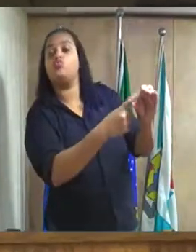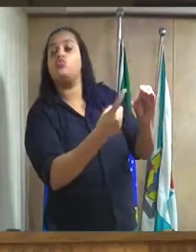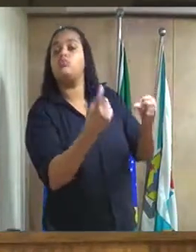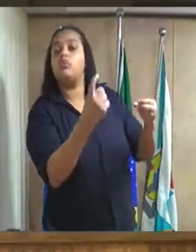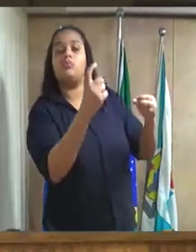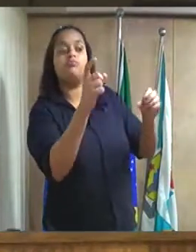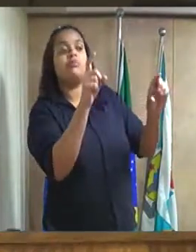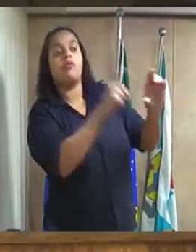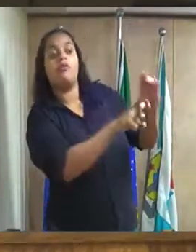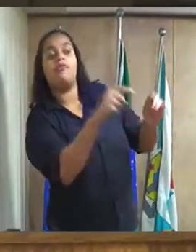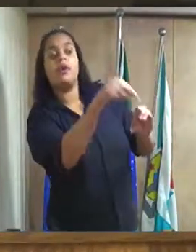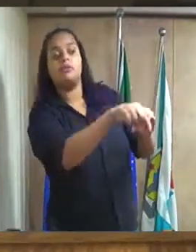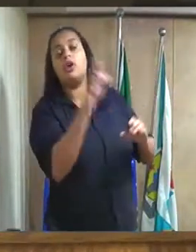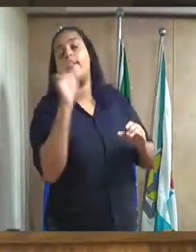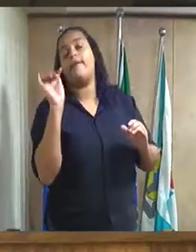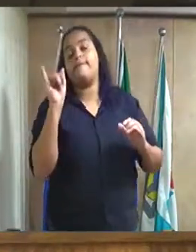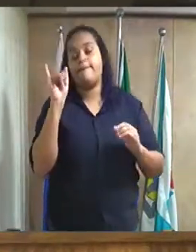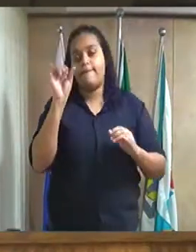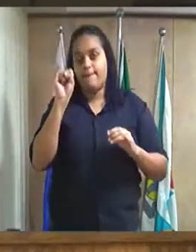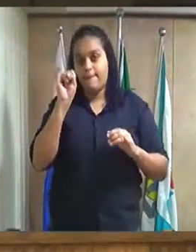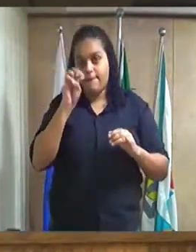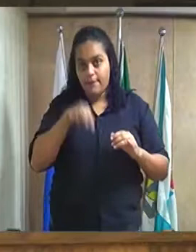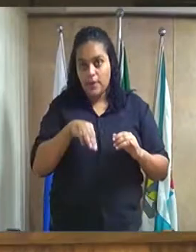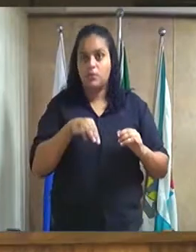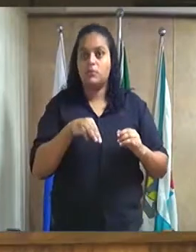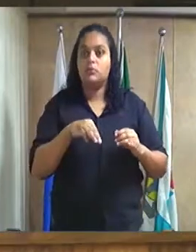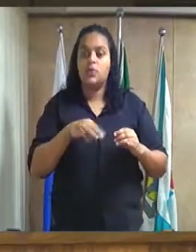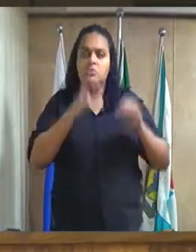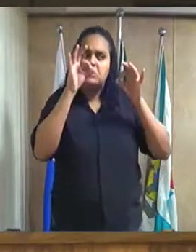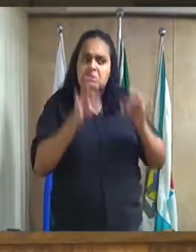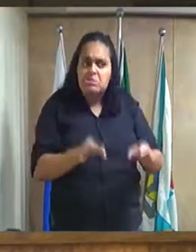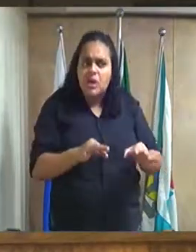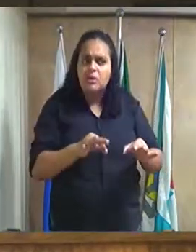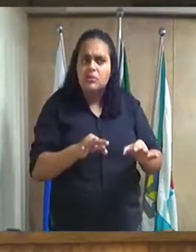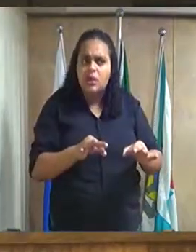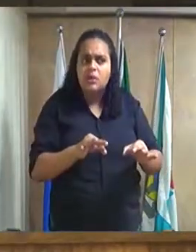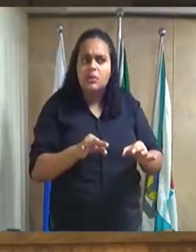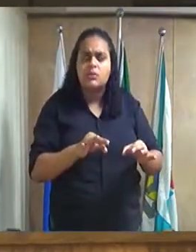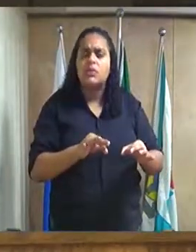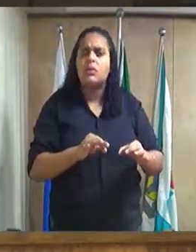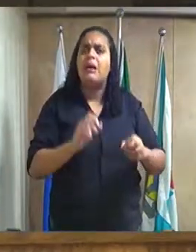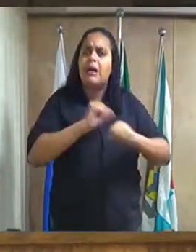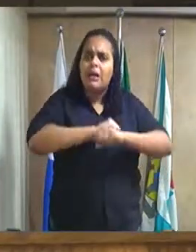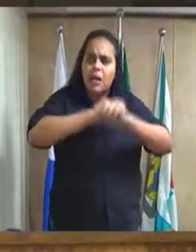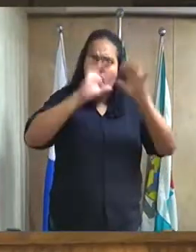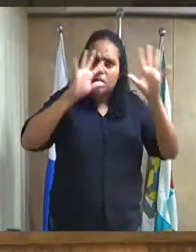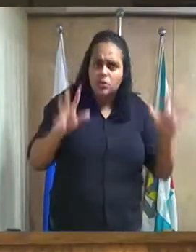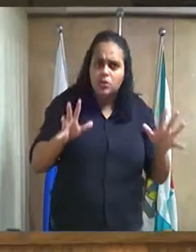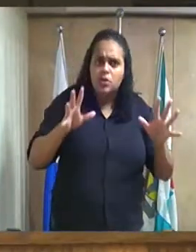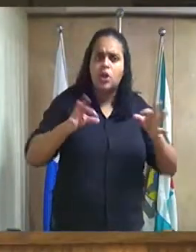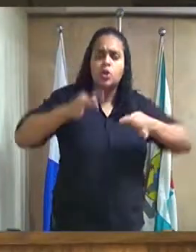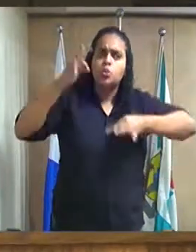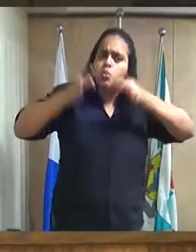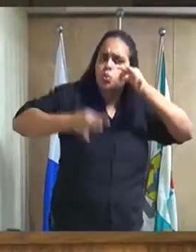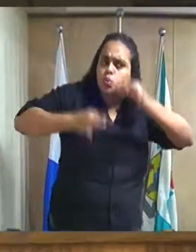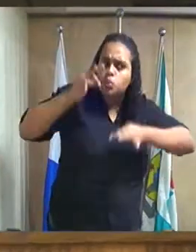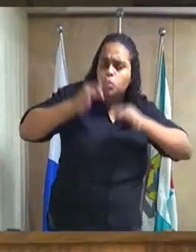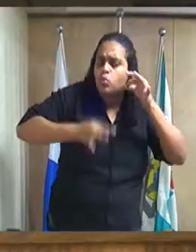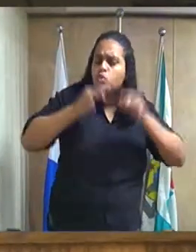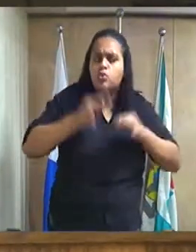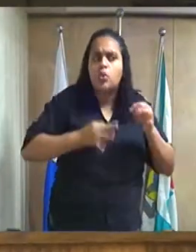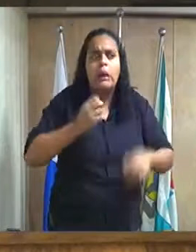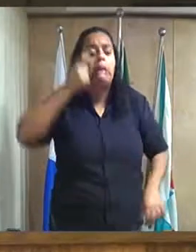para este fim. Visa, por certo, a defesa clara e justa dos